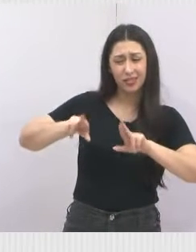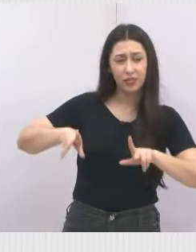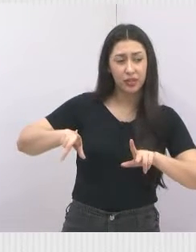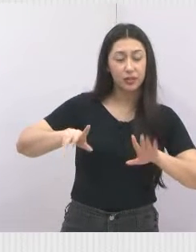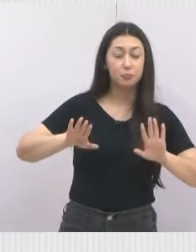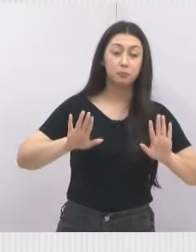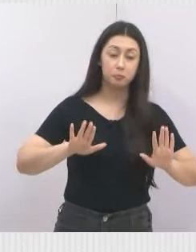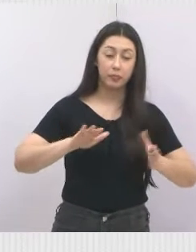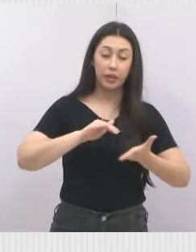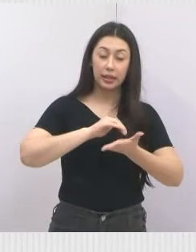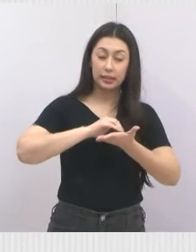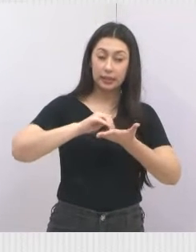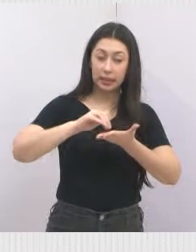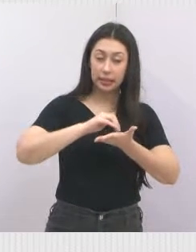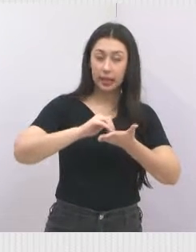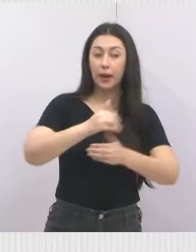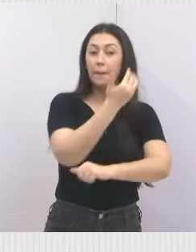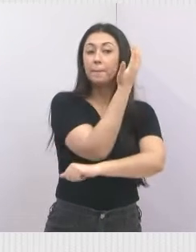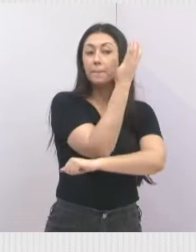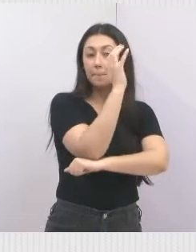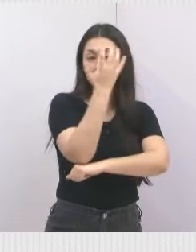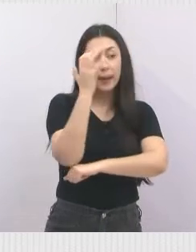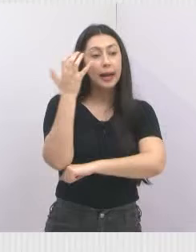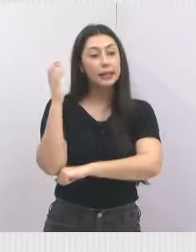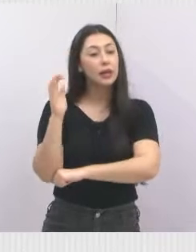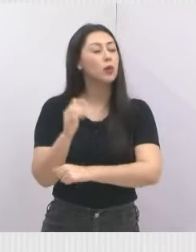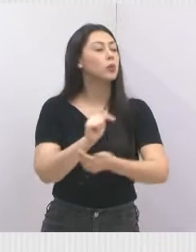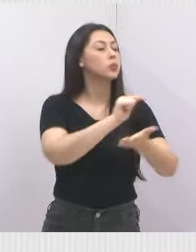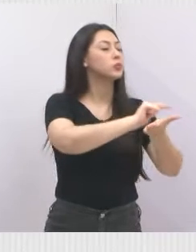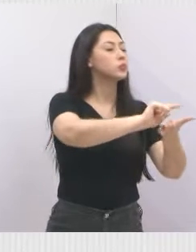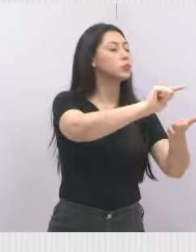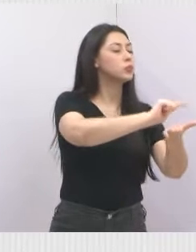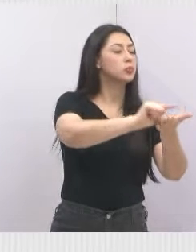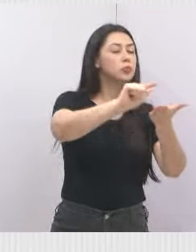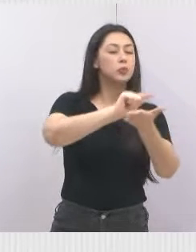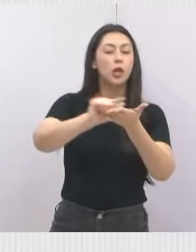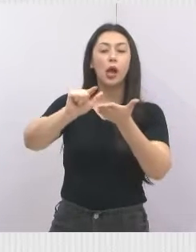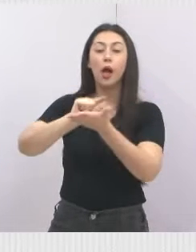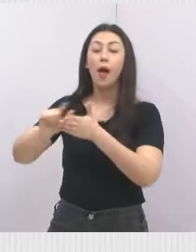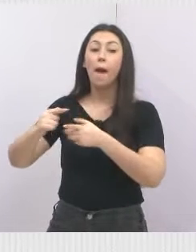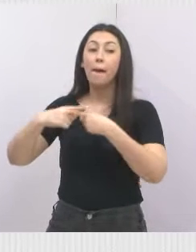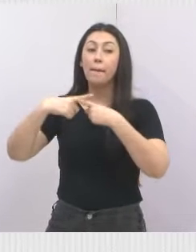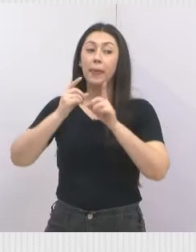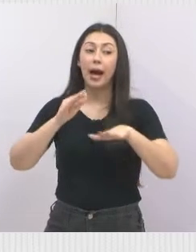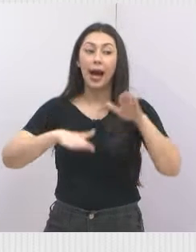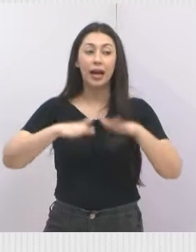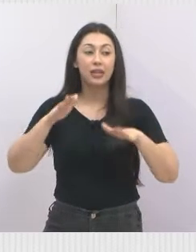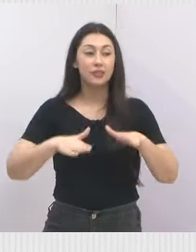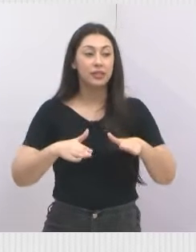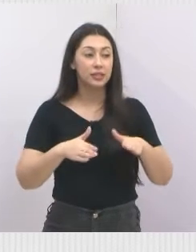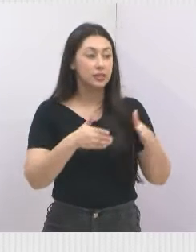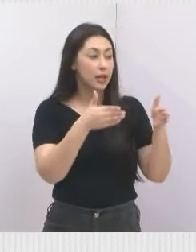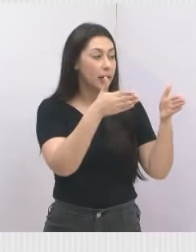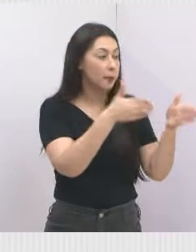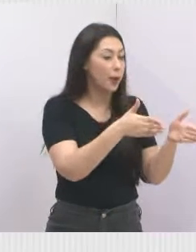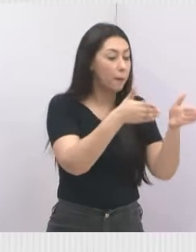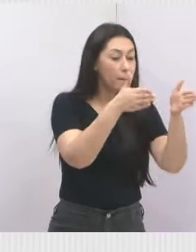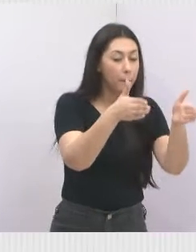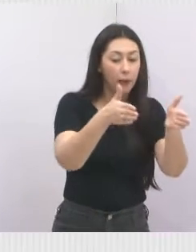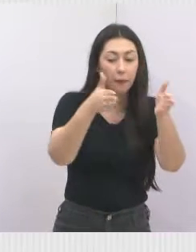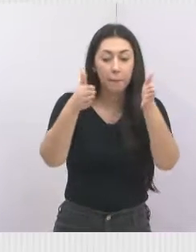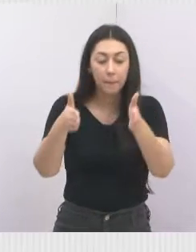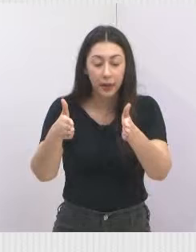A ambiental, ela vai limpar o bairro, vai roçar e às vezes ela roça o mato, as praças,